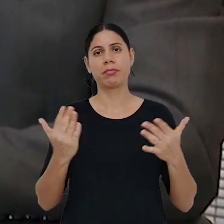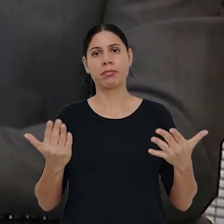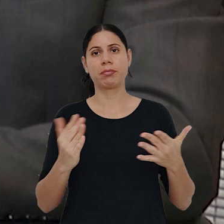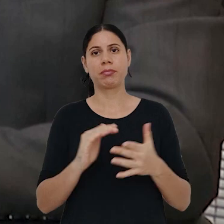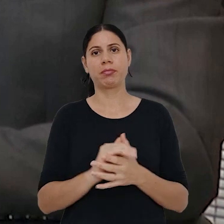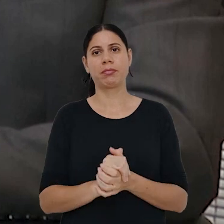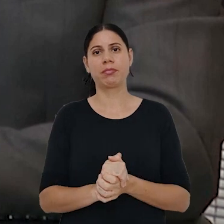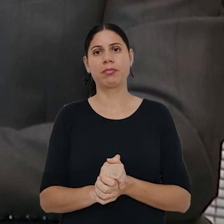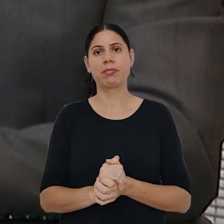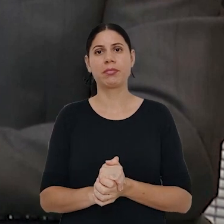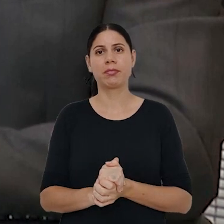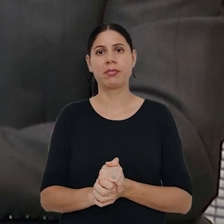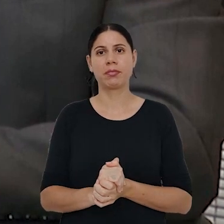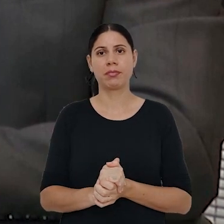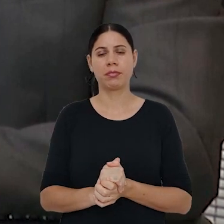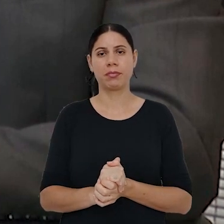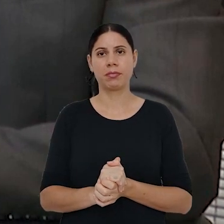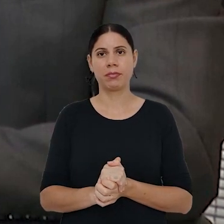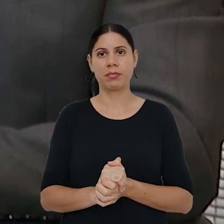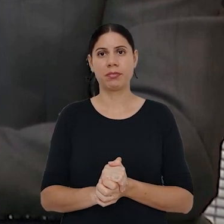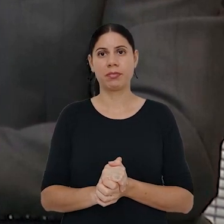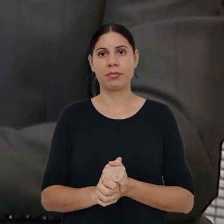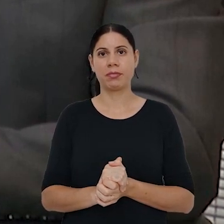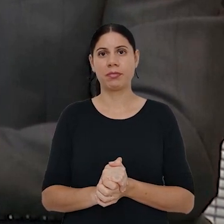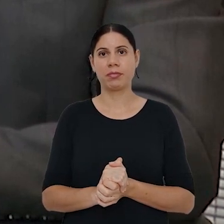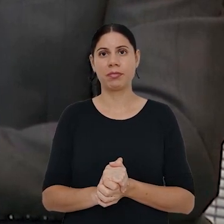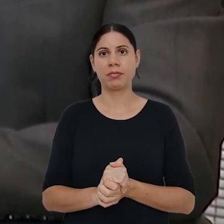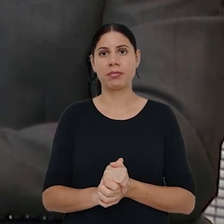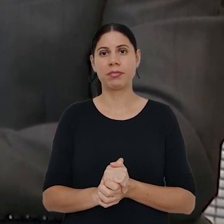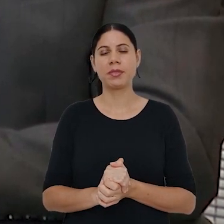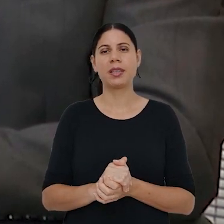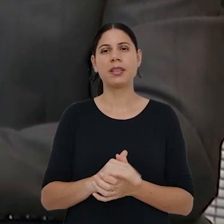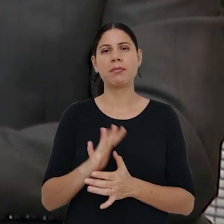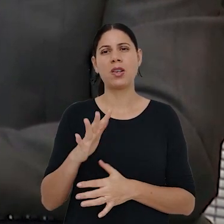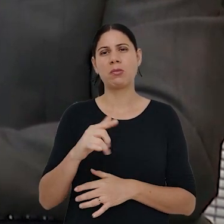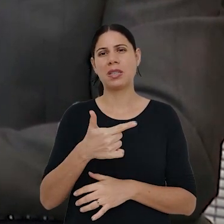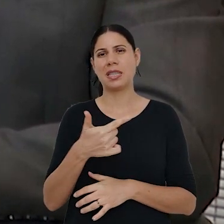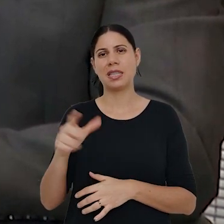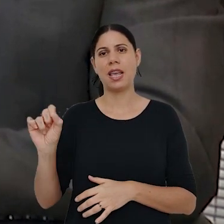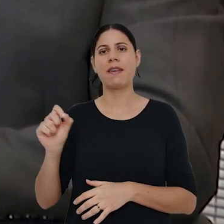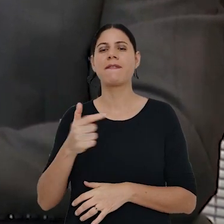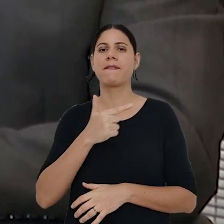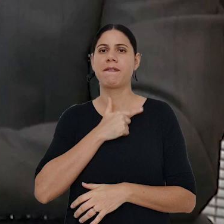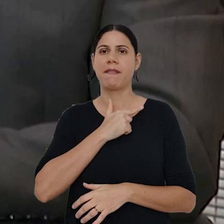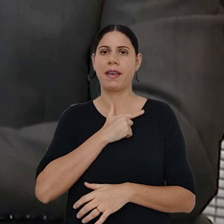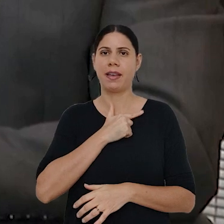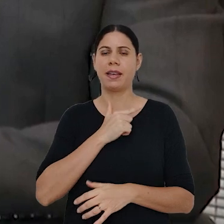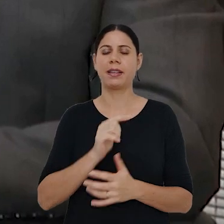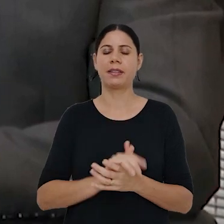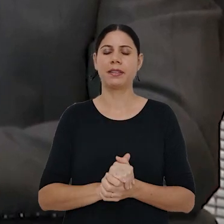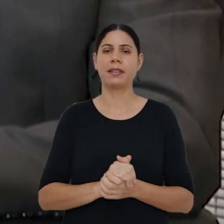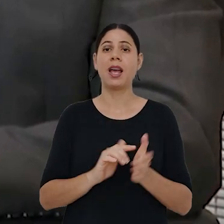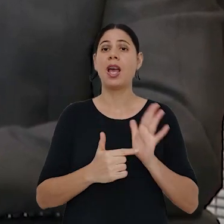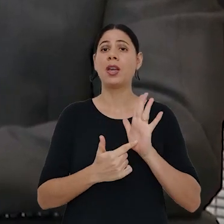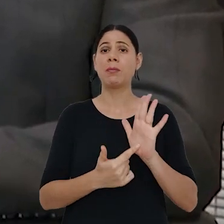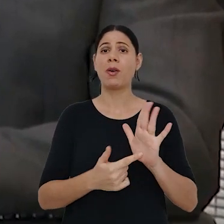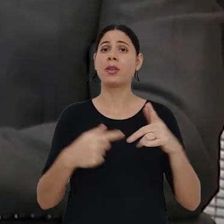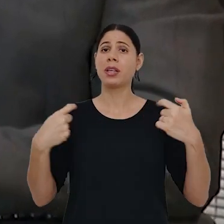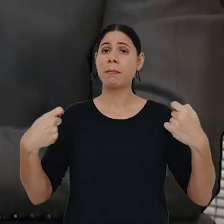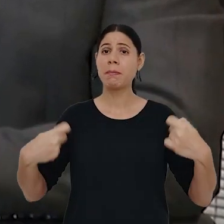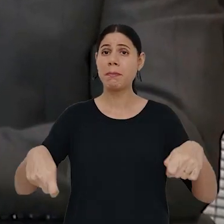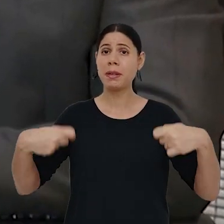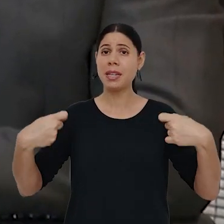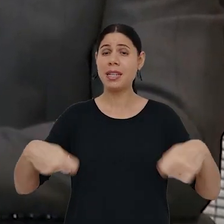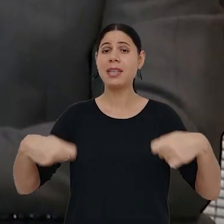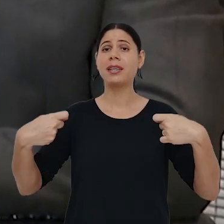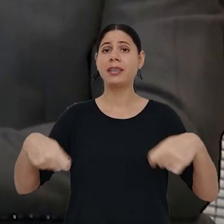Então, nós temos aí algo em torno de 100 vagas. E isso indica uma carência muito